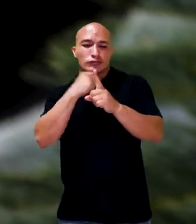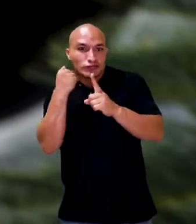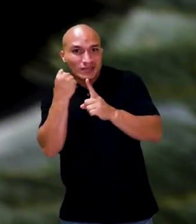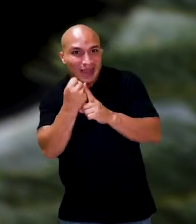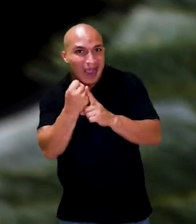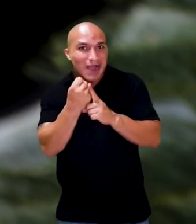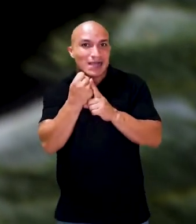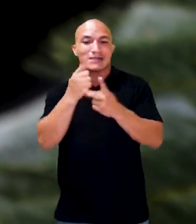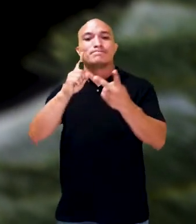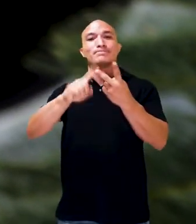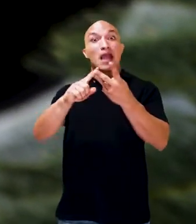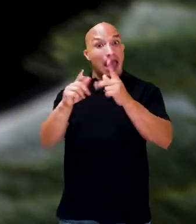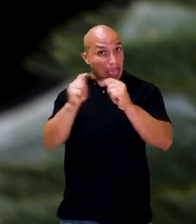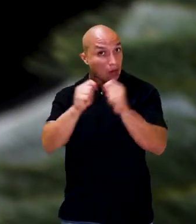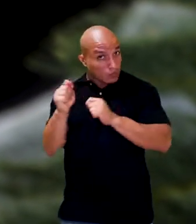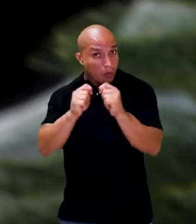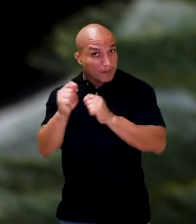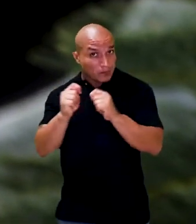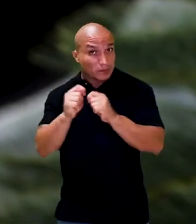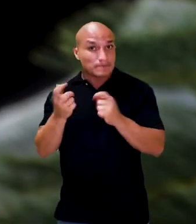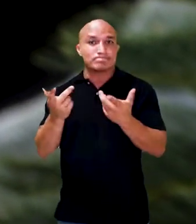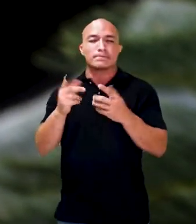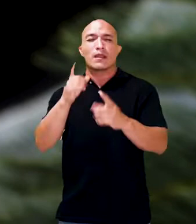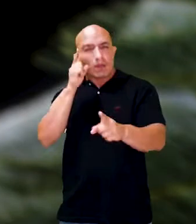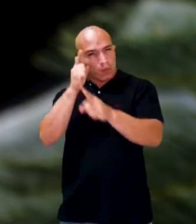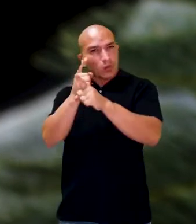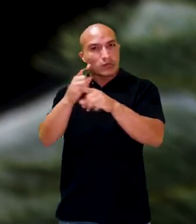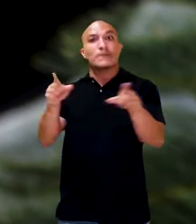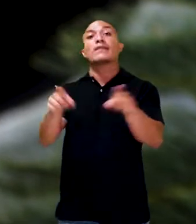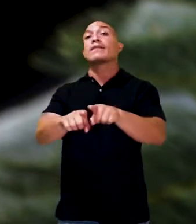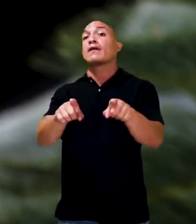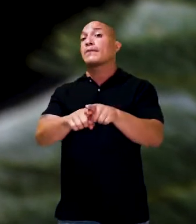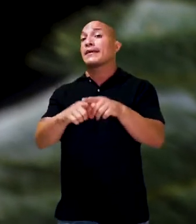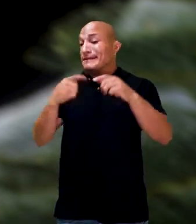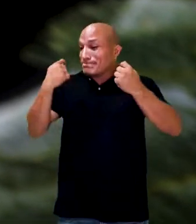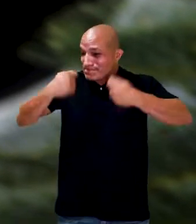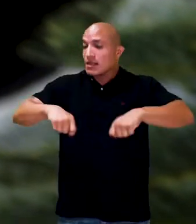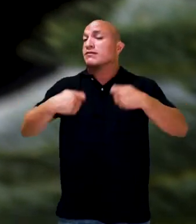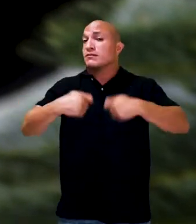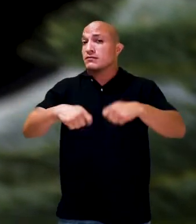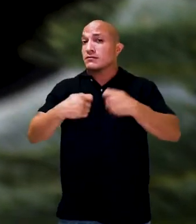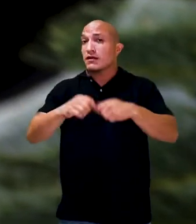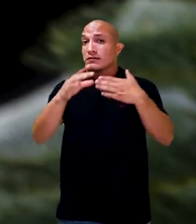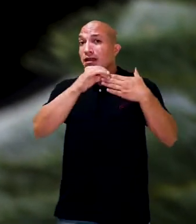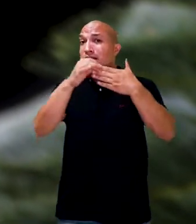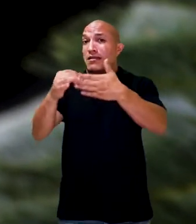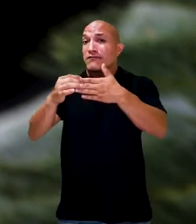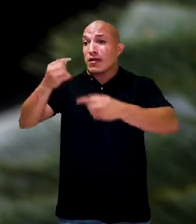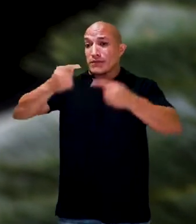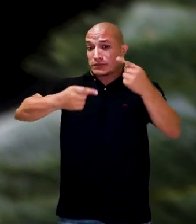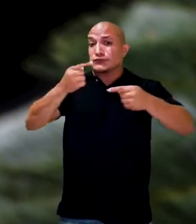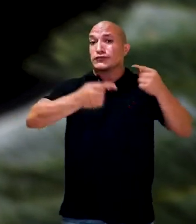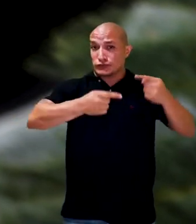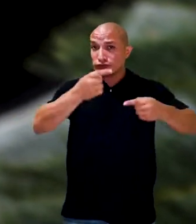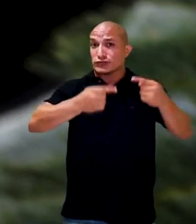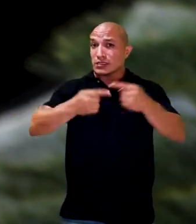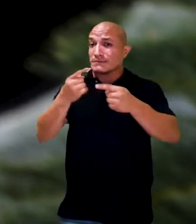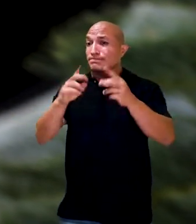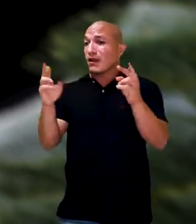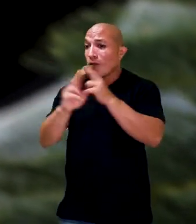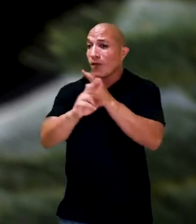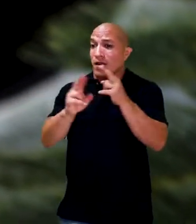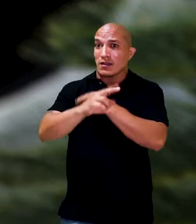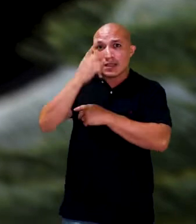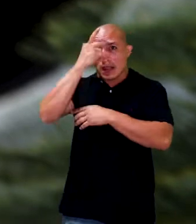respeito aos aspectos sociais e econômicos e identificamos também a necessidade de levar essa